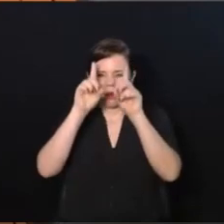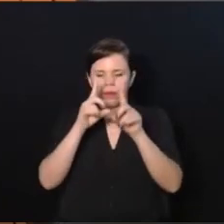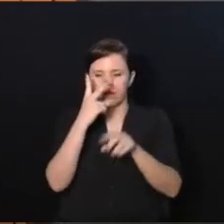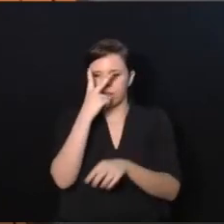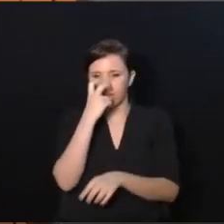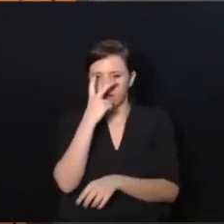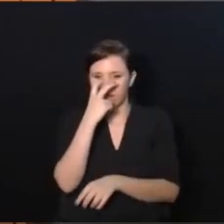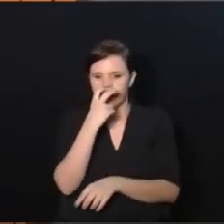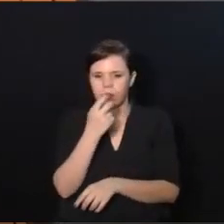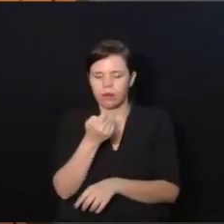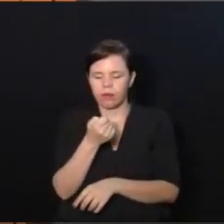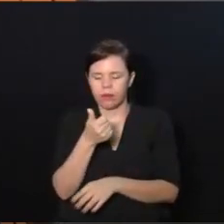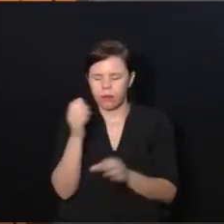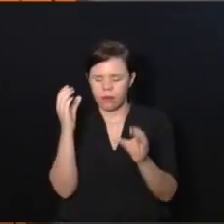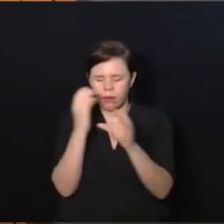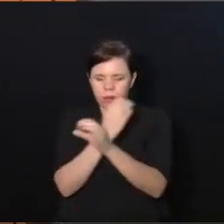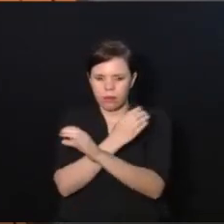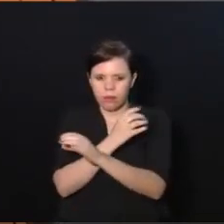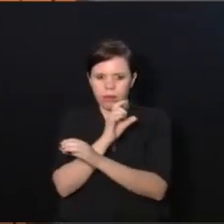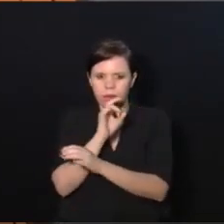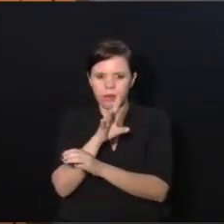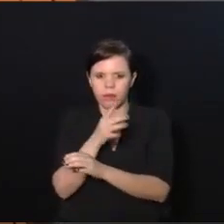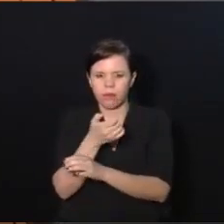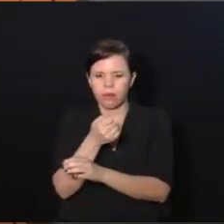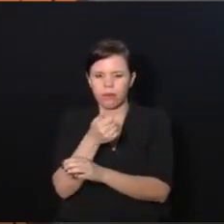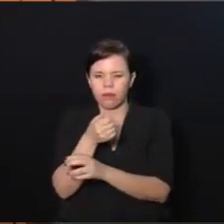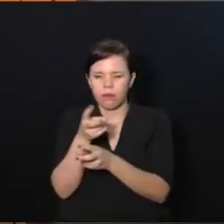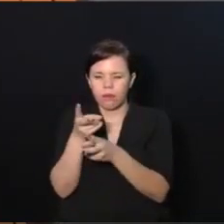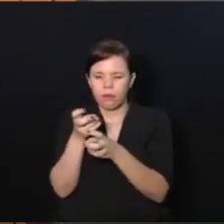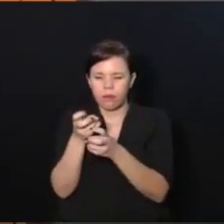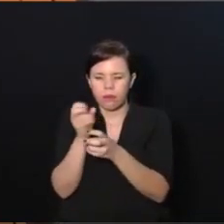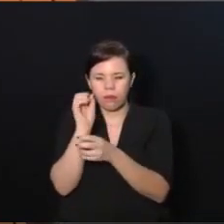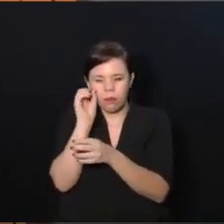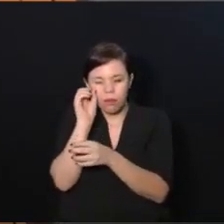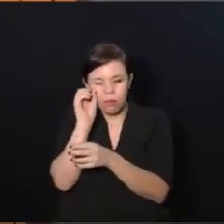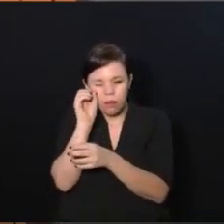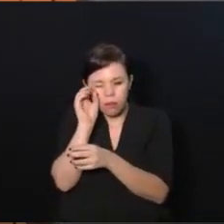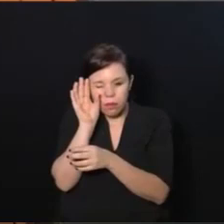cego, quase cego total, apenas uma pequena percepção de luz. Oi?